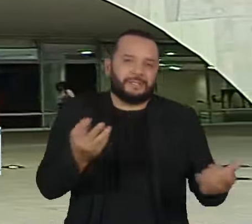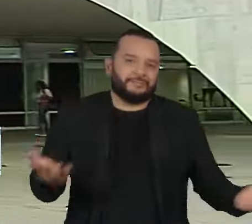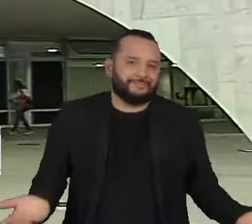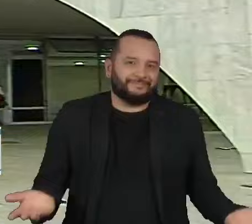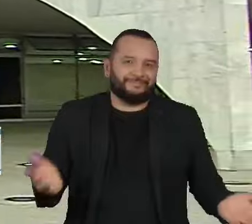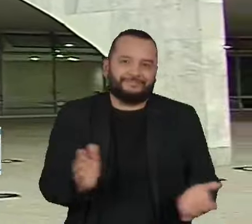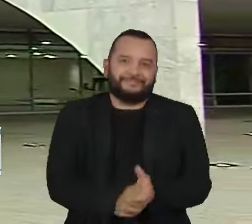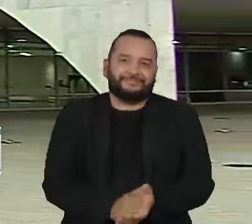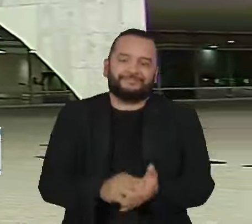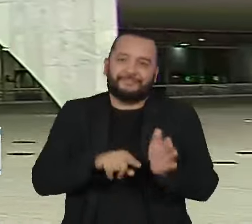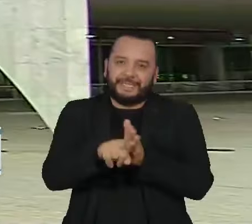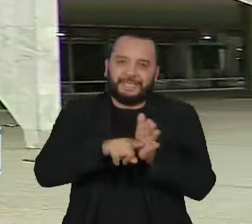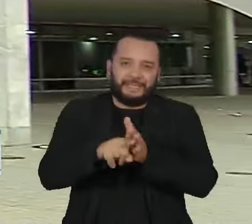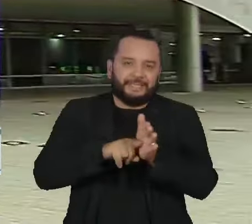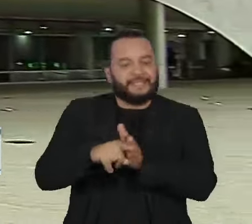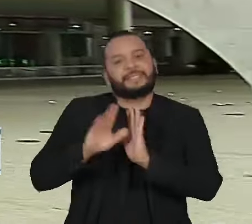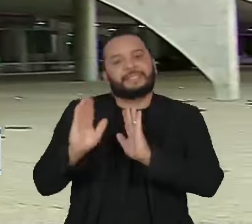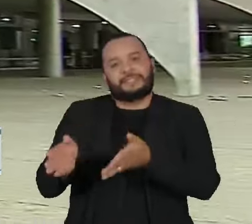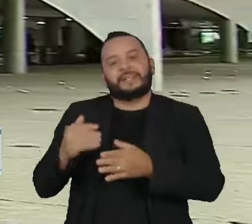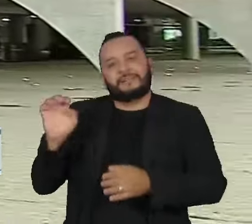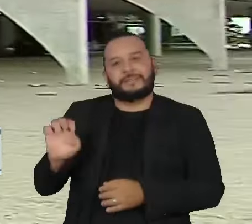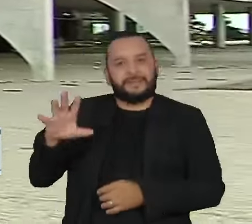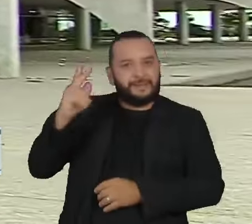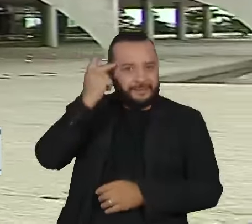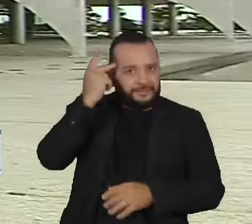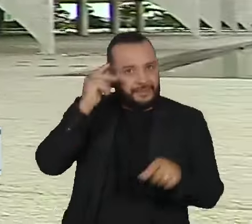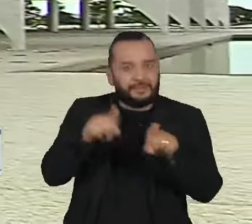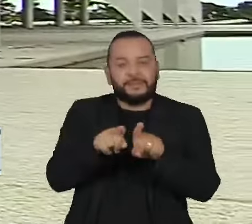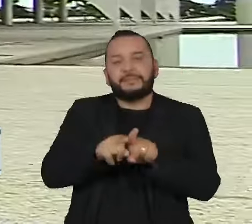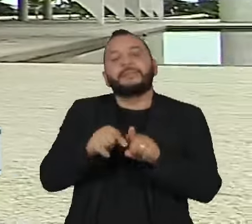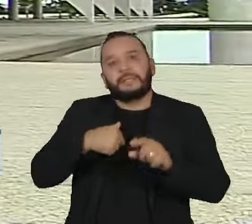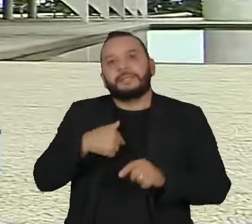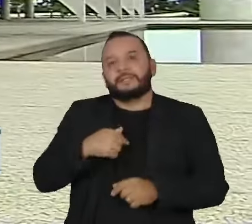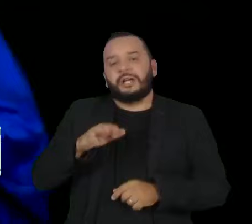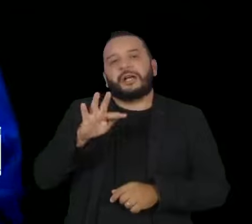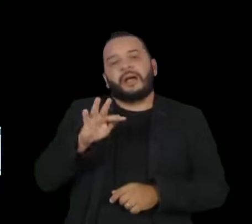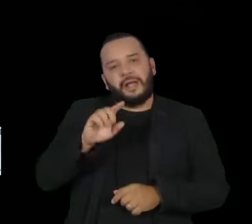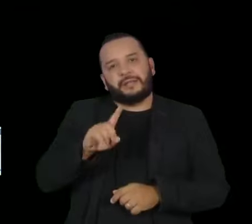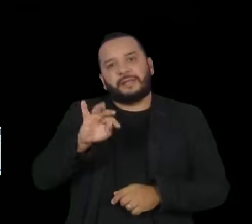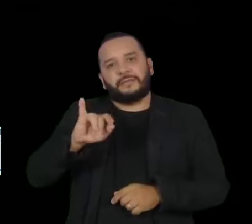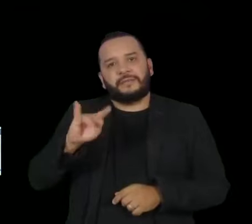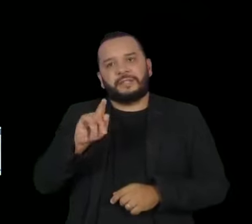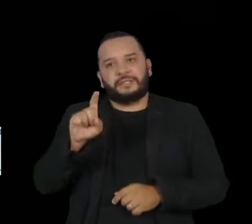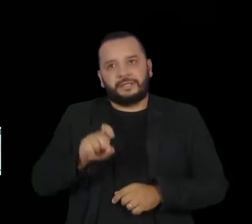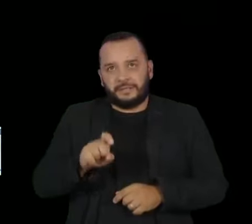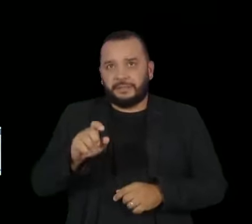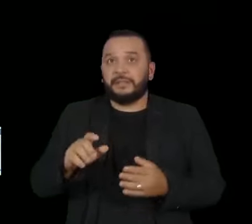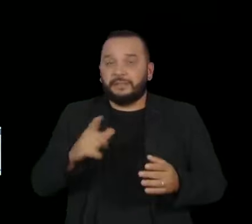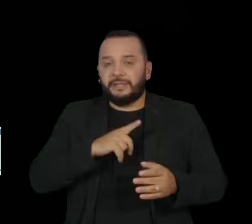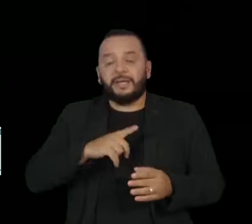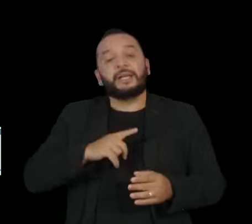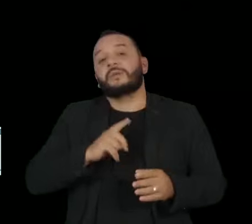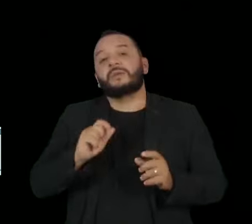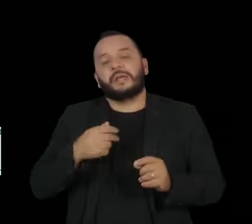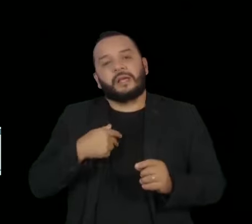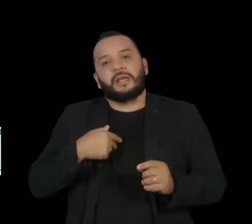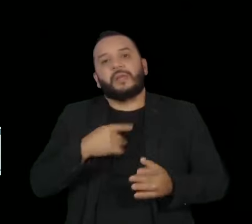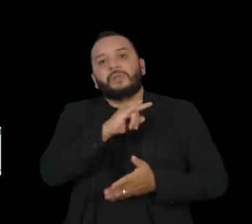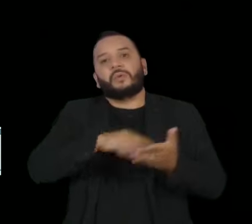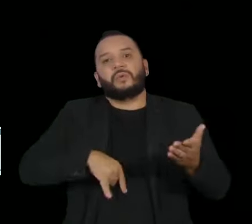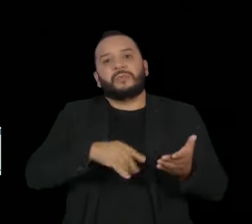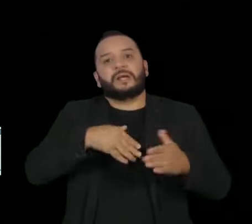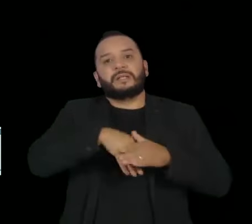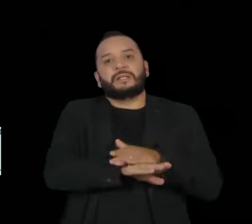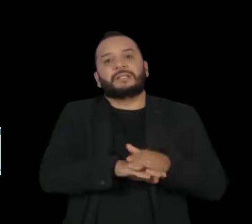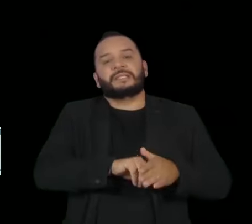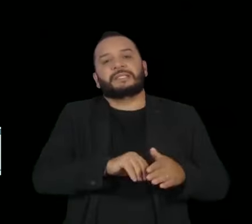foi analisado pelo jornal Estado de São Paulo e o datafixers.org. Entre os documentos em segredo secular está a